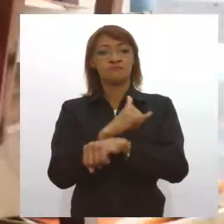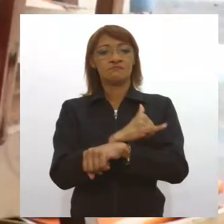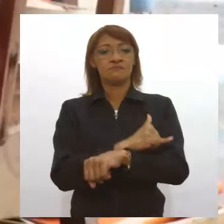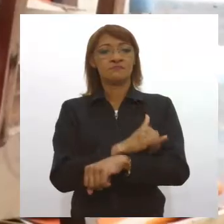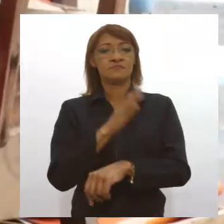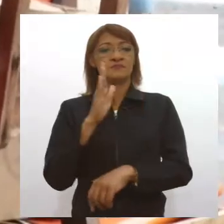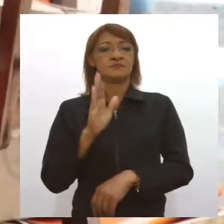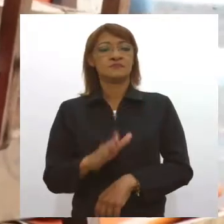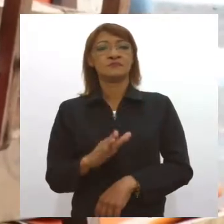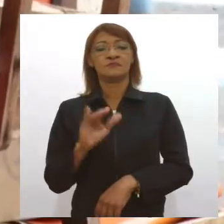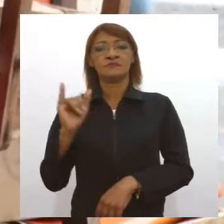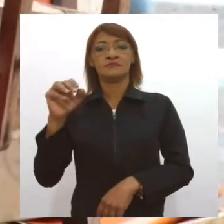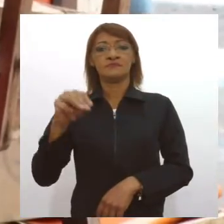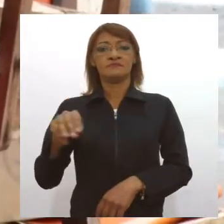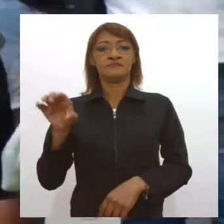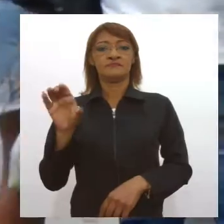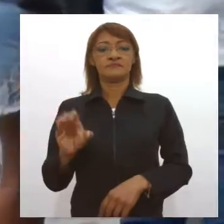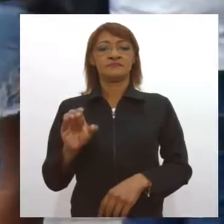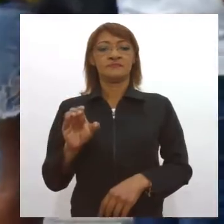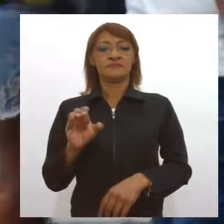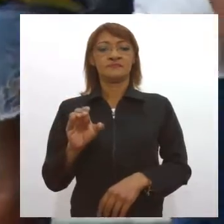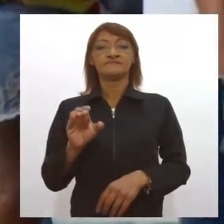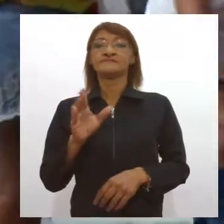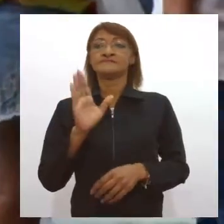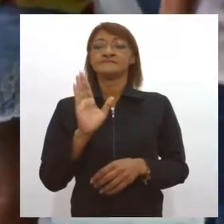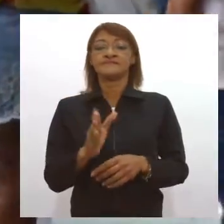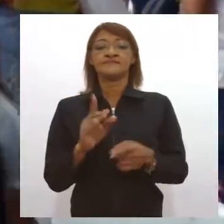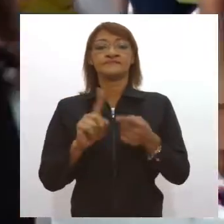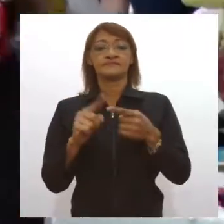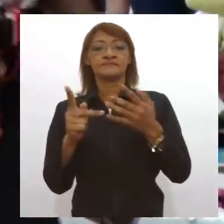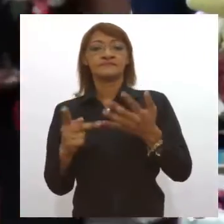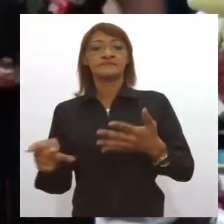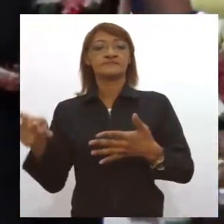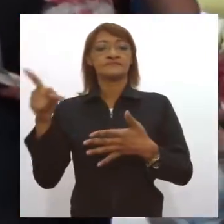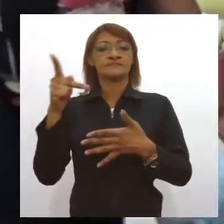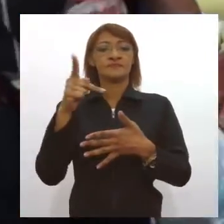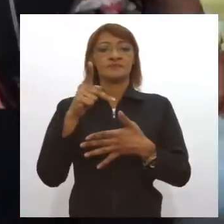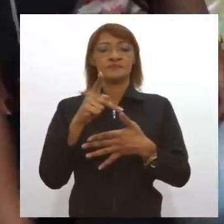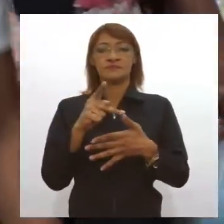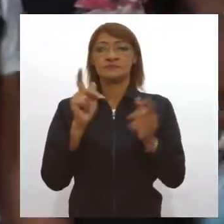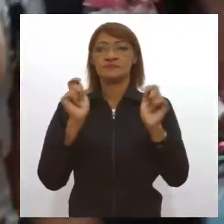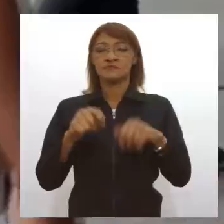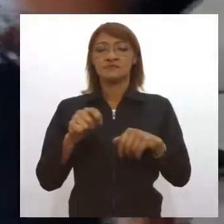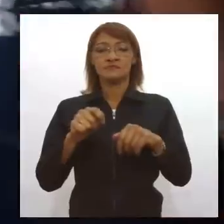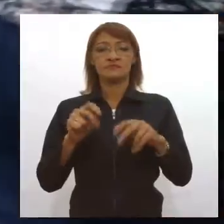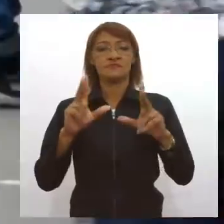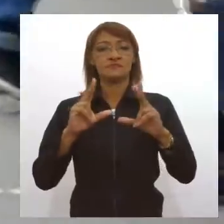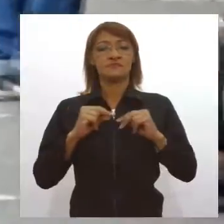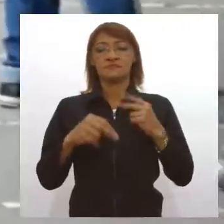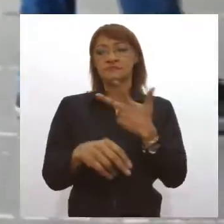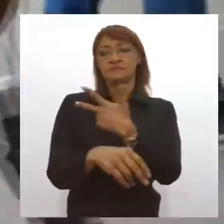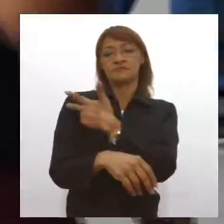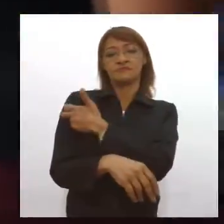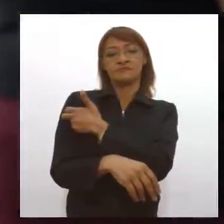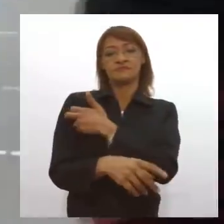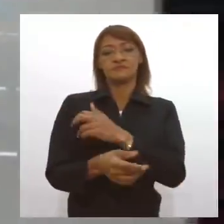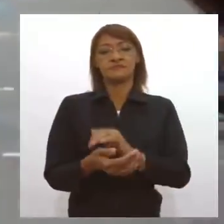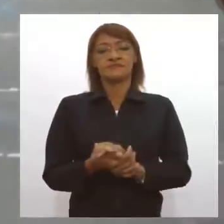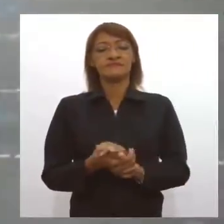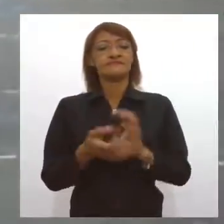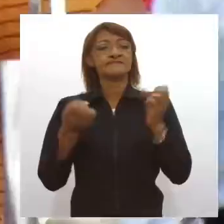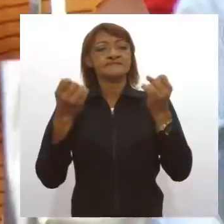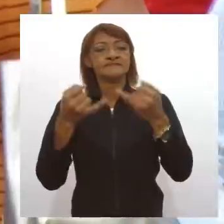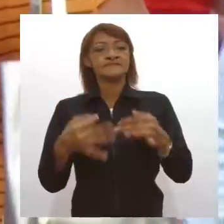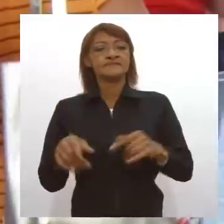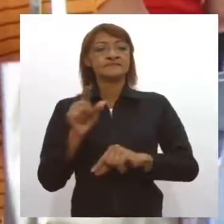chamado IMC acima de 40, na lista de prioridades para a vacinação. Especialistas explicam